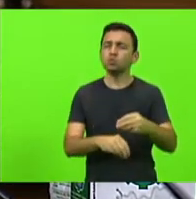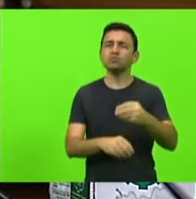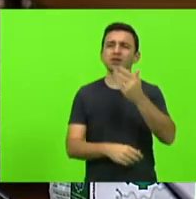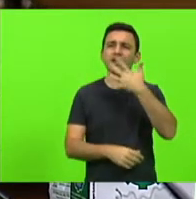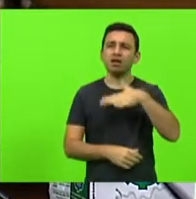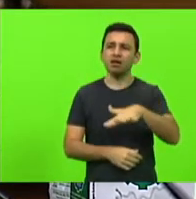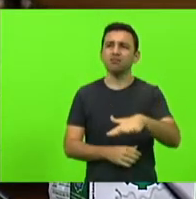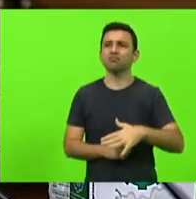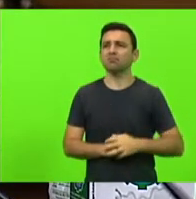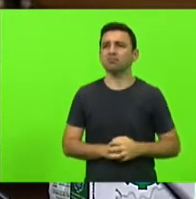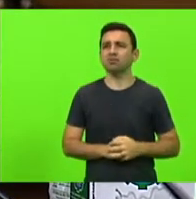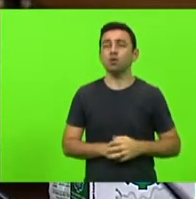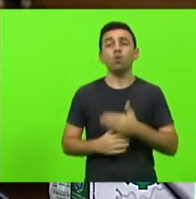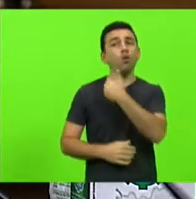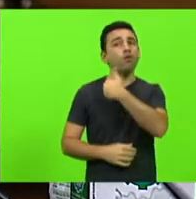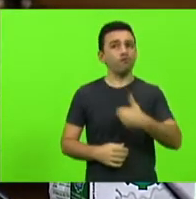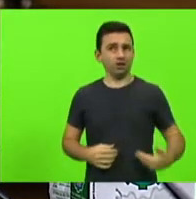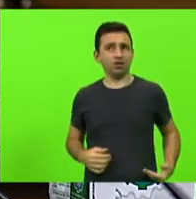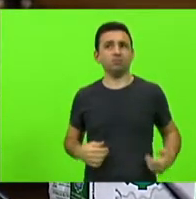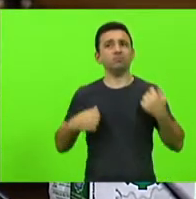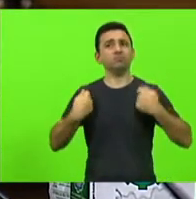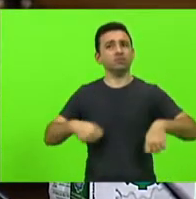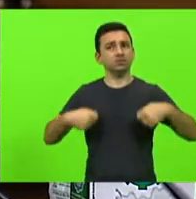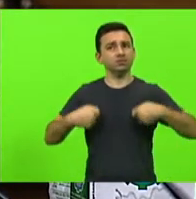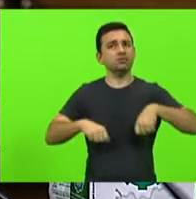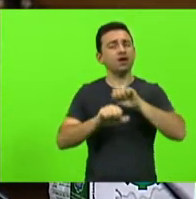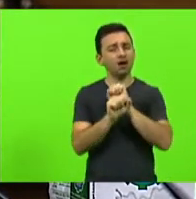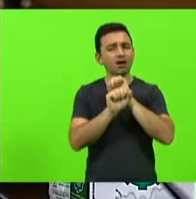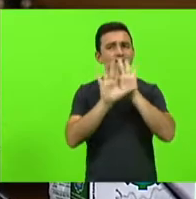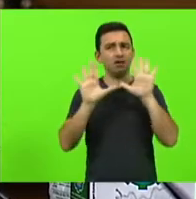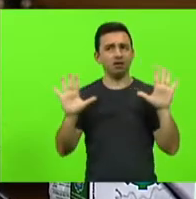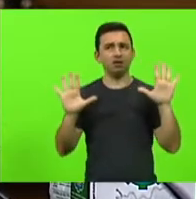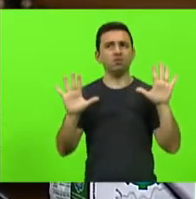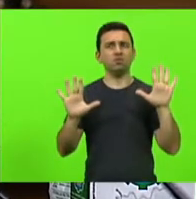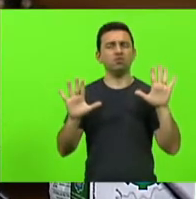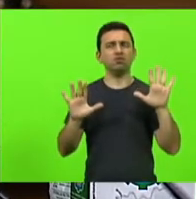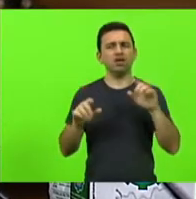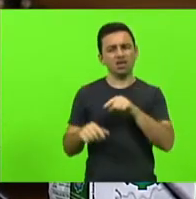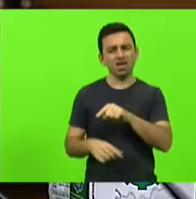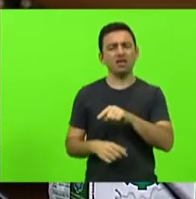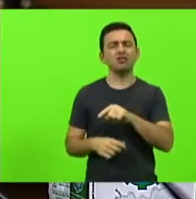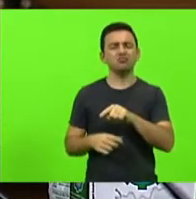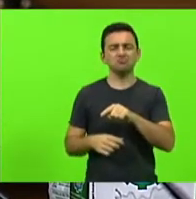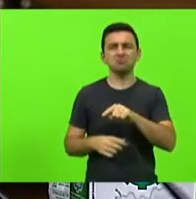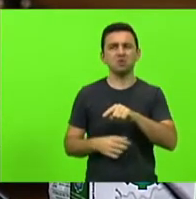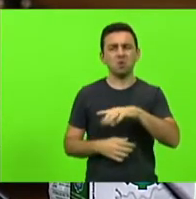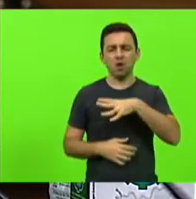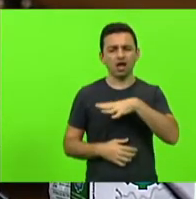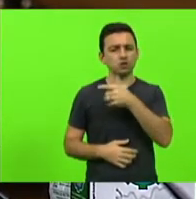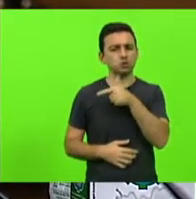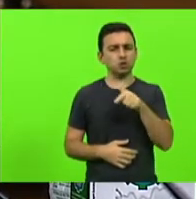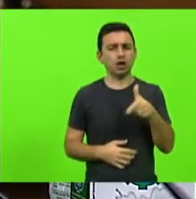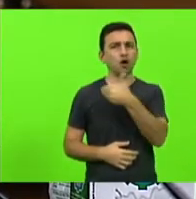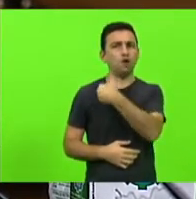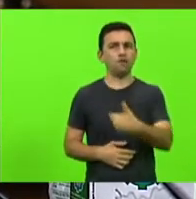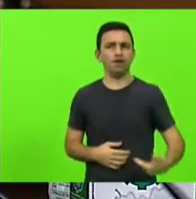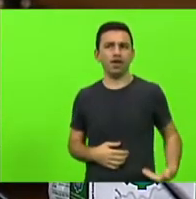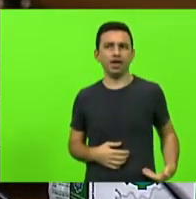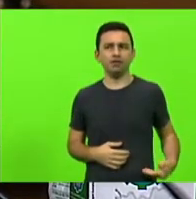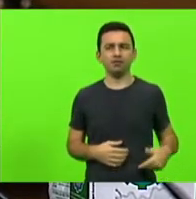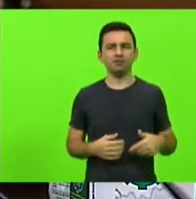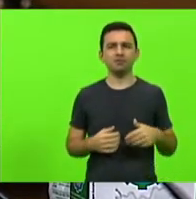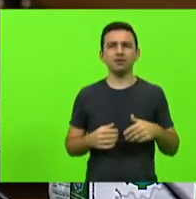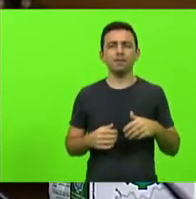Então, o governo deveria ser mais claro. Foi covarde, covarde, tentou fazer uma bem-a-boca